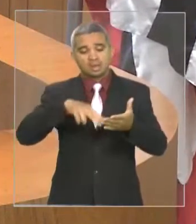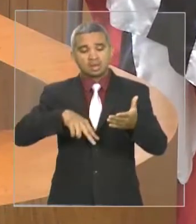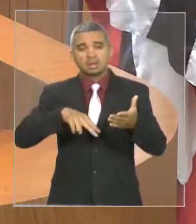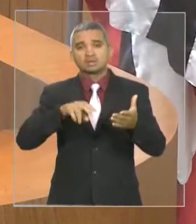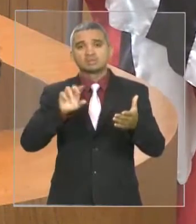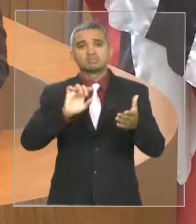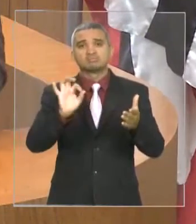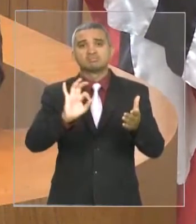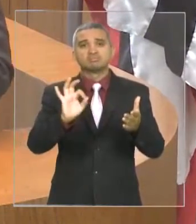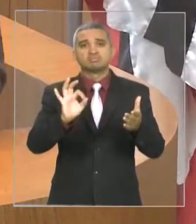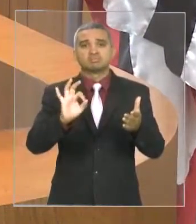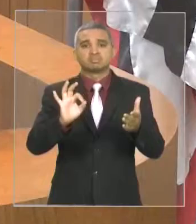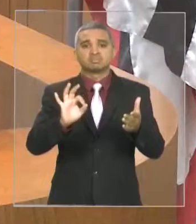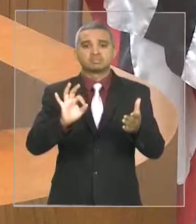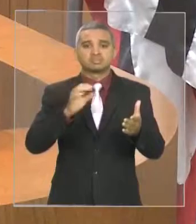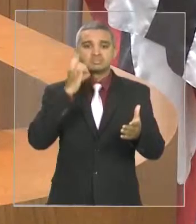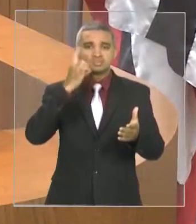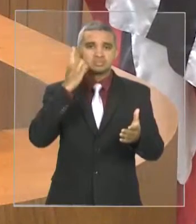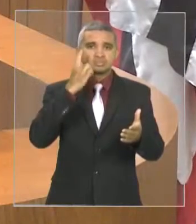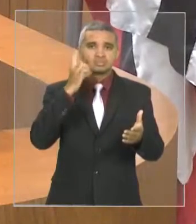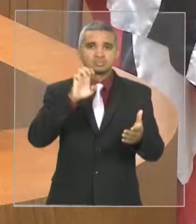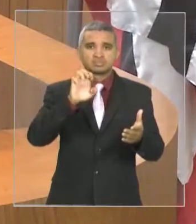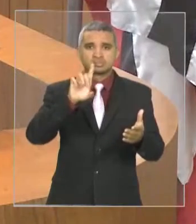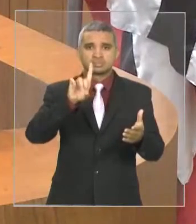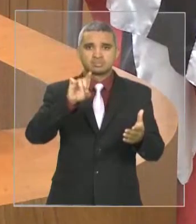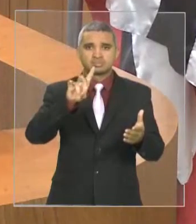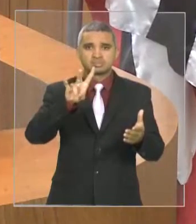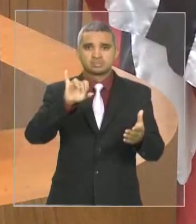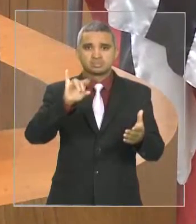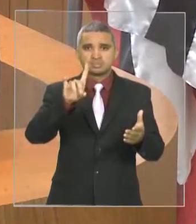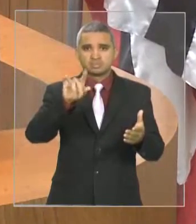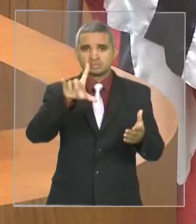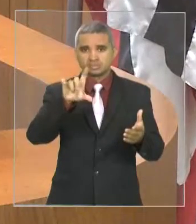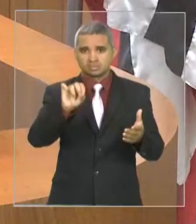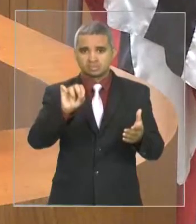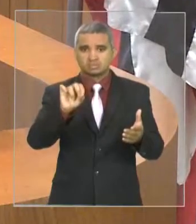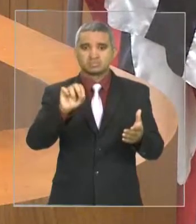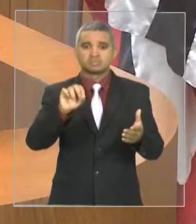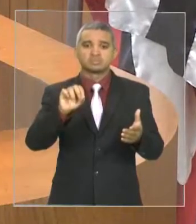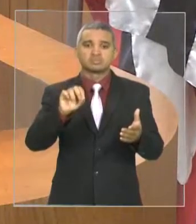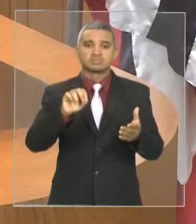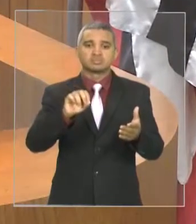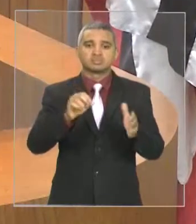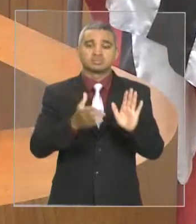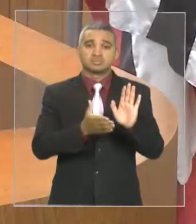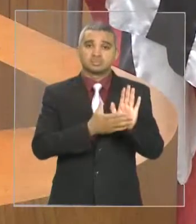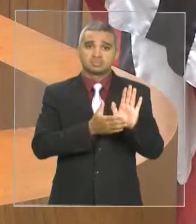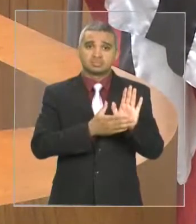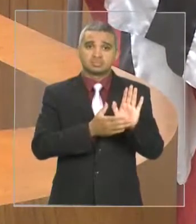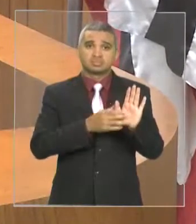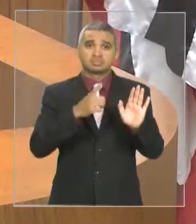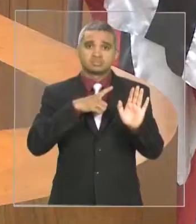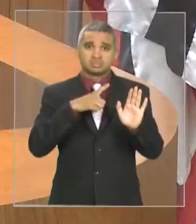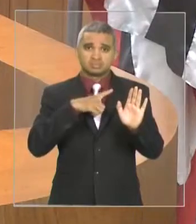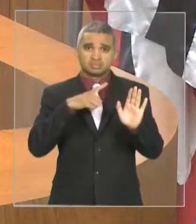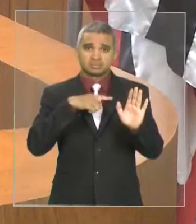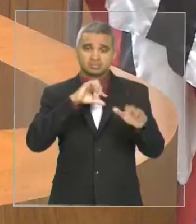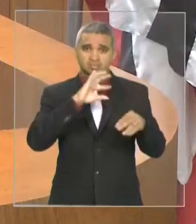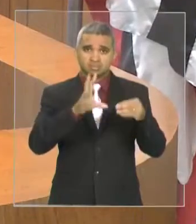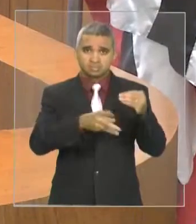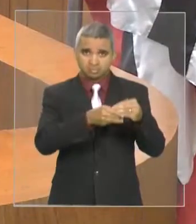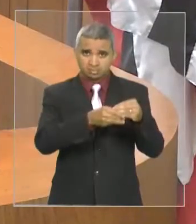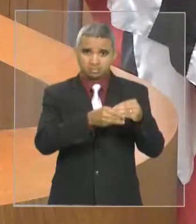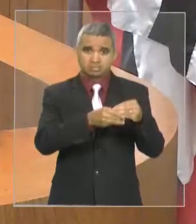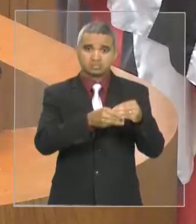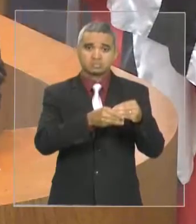onde o deputado Advaldo Holanda, na súmula, tinha uma retificação, eu estou falando em retificação, não em ratificação,